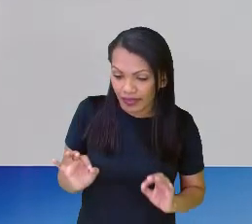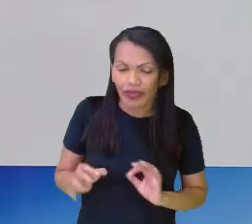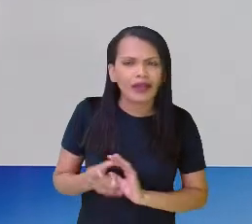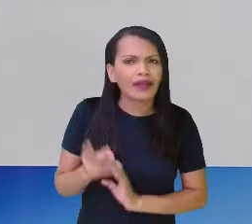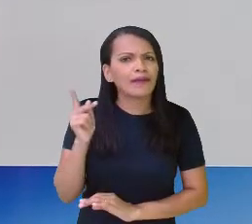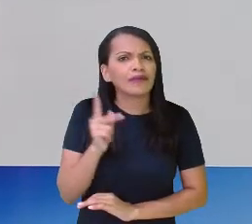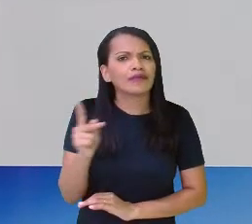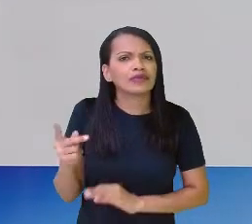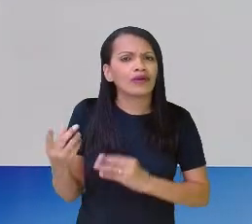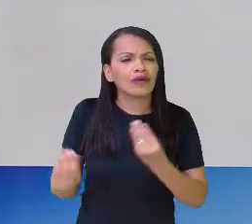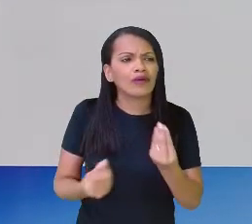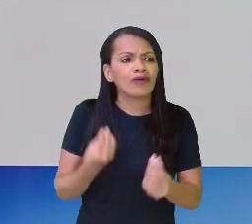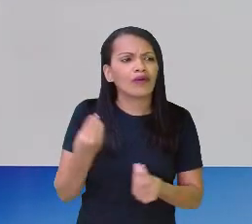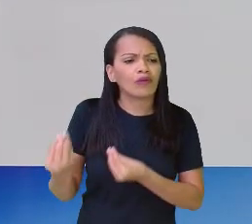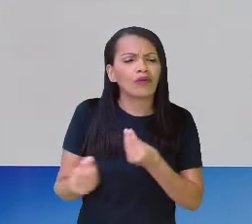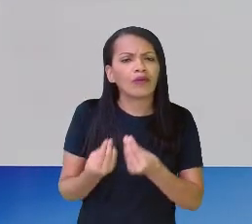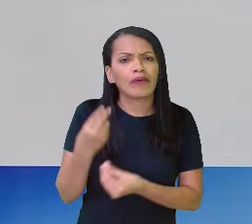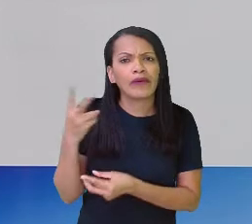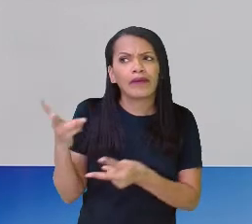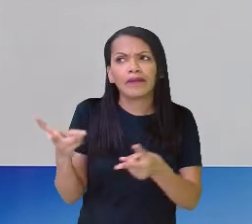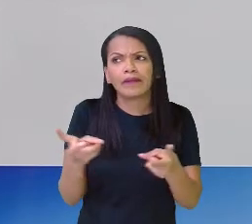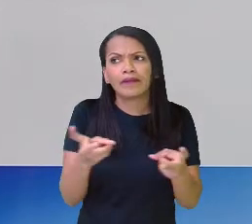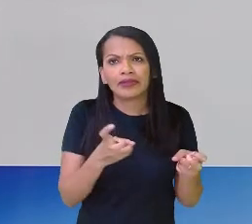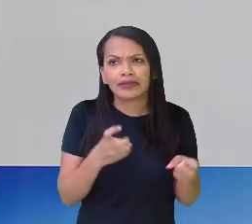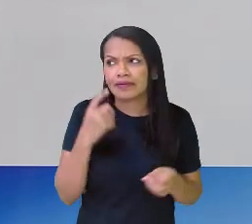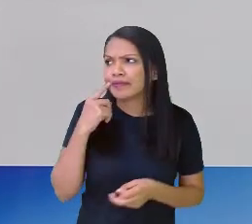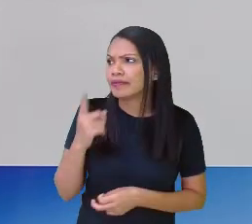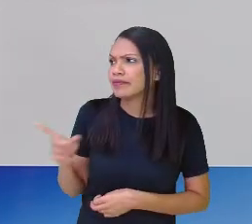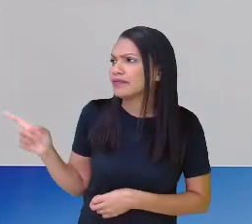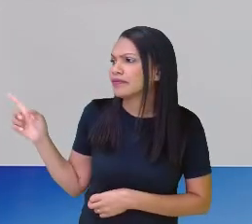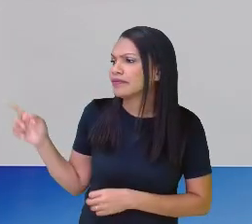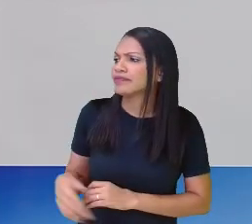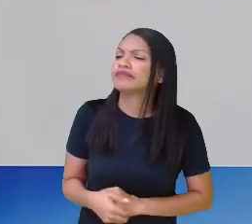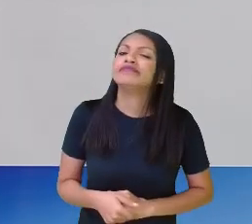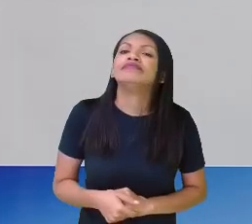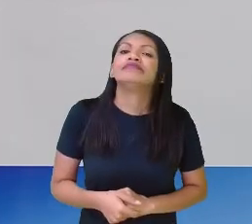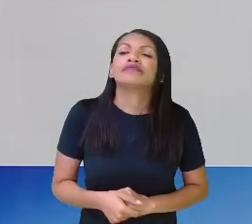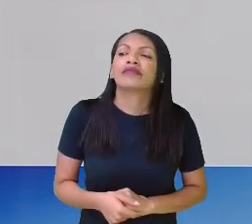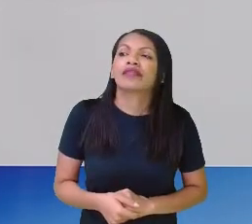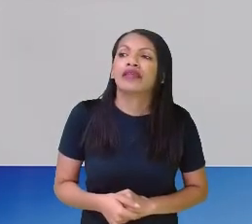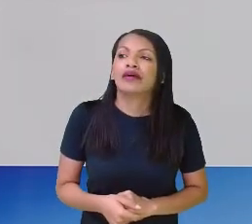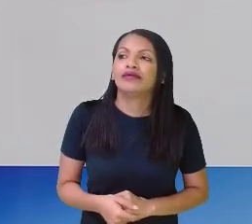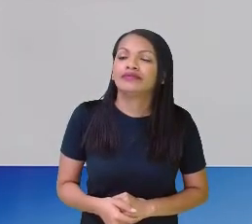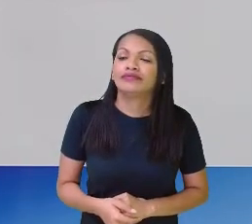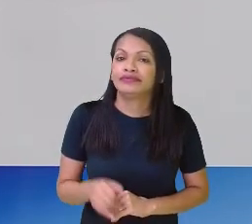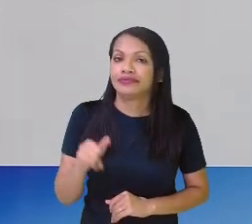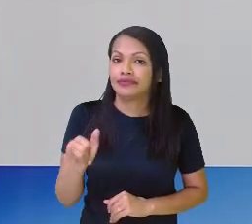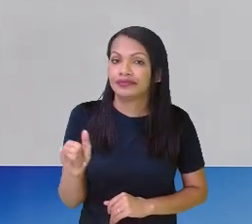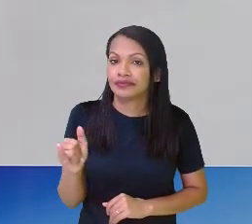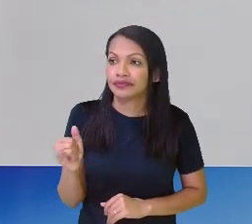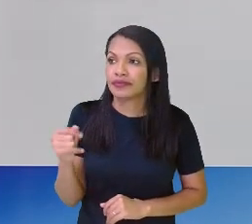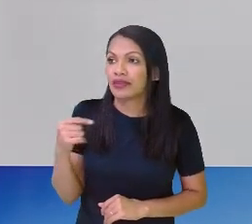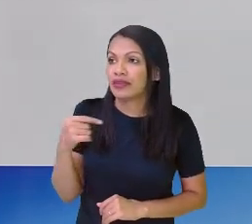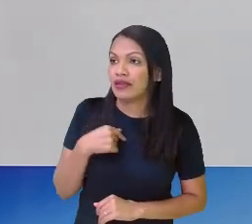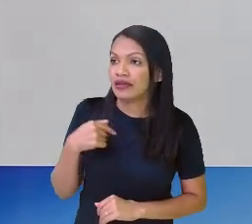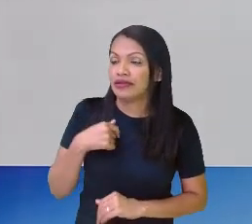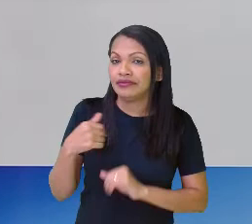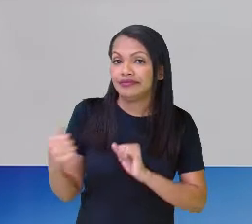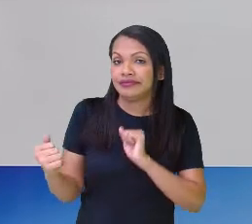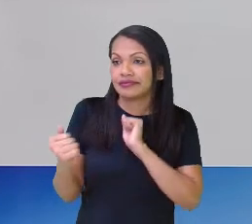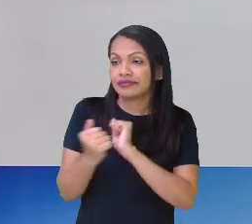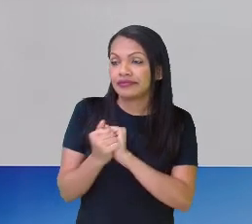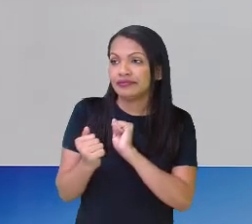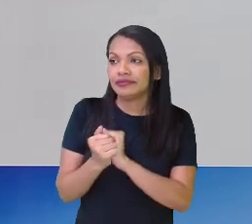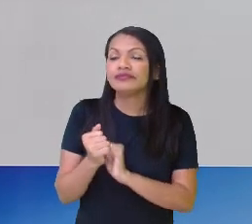como é que a senhora vai identificar aqui? Presta atenção. Se eu juntasse,